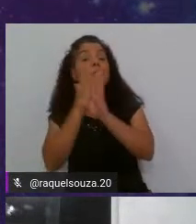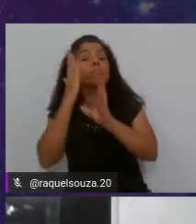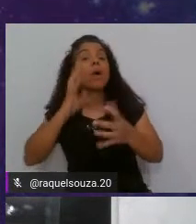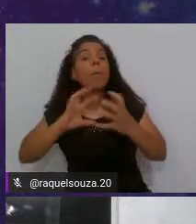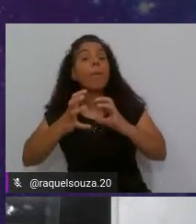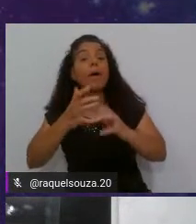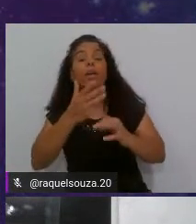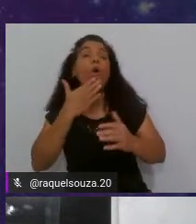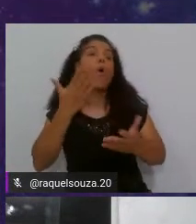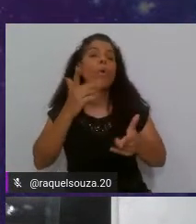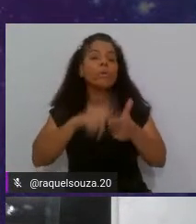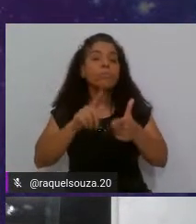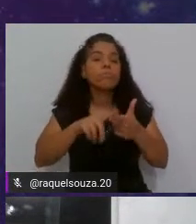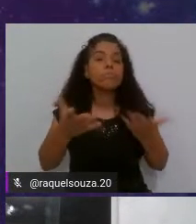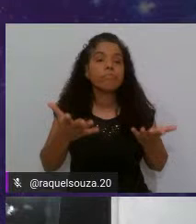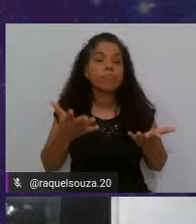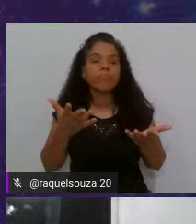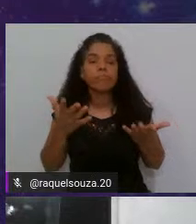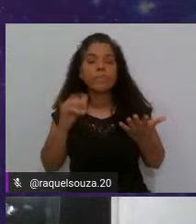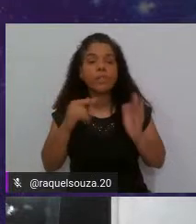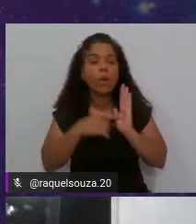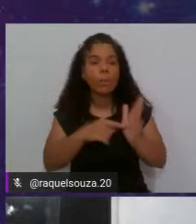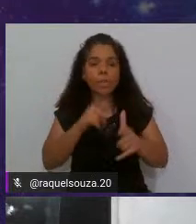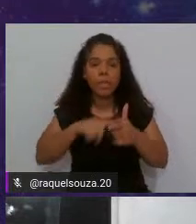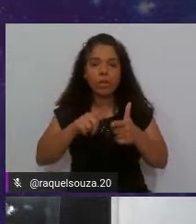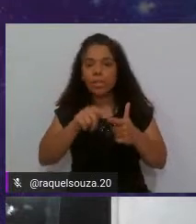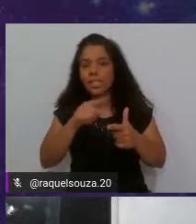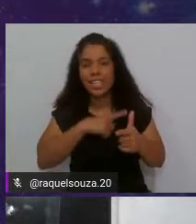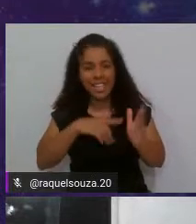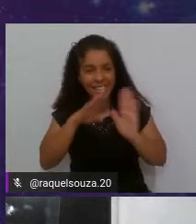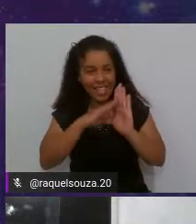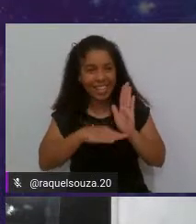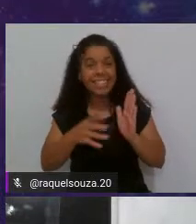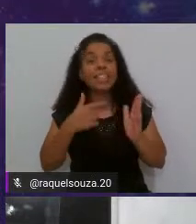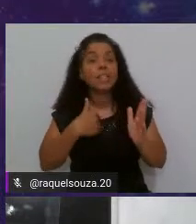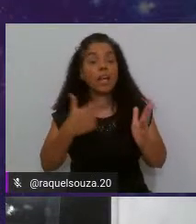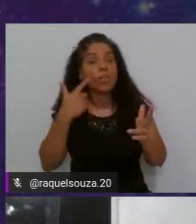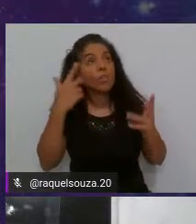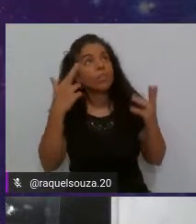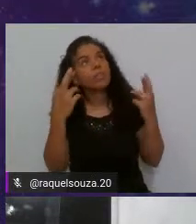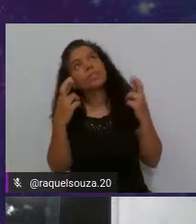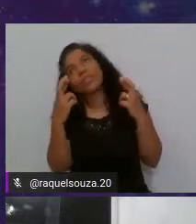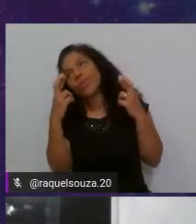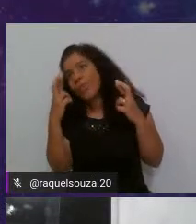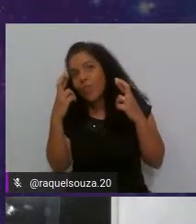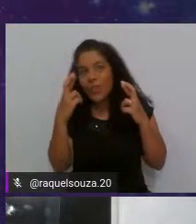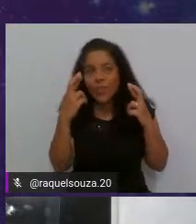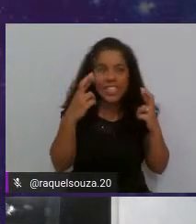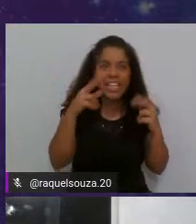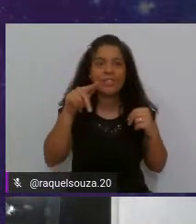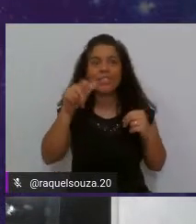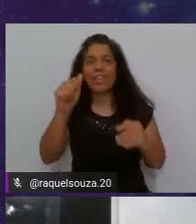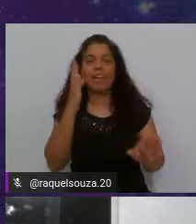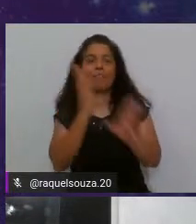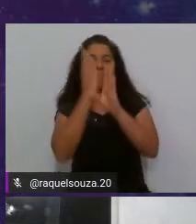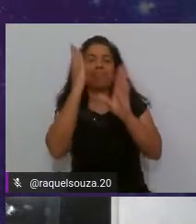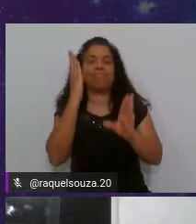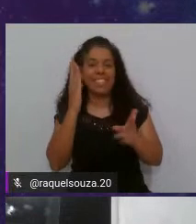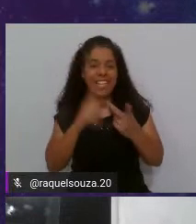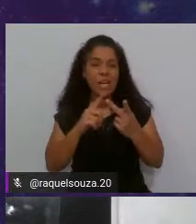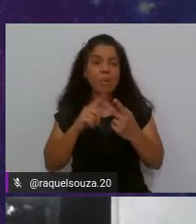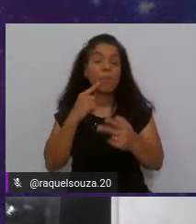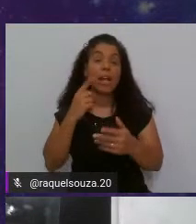ou essa inconsistência? Se for apresentar uma inconsistência nessa lista, eu fico aqui torcendo para o QA pegar e não parar em produção.